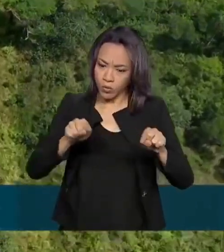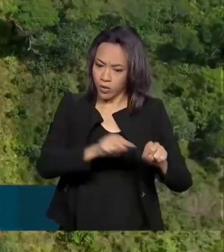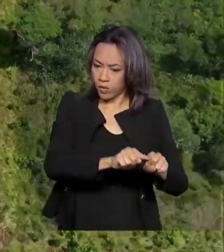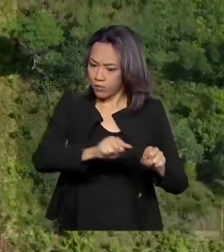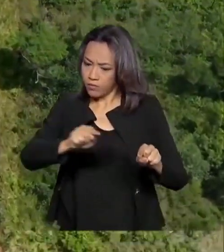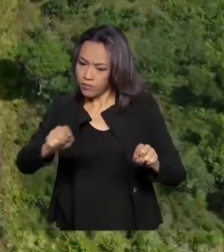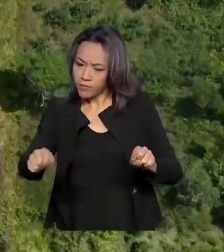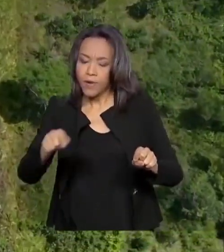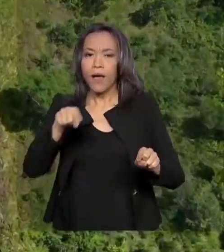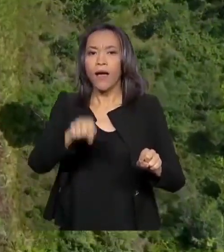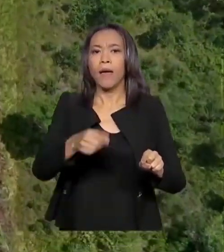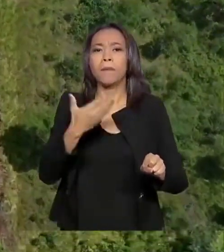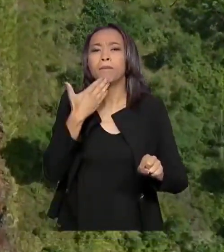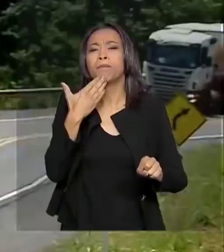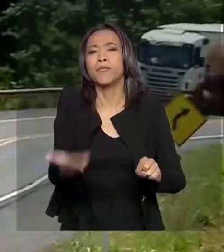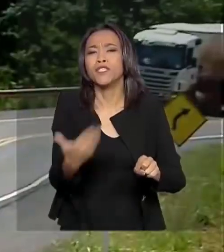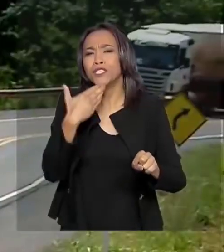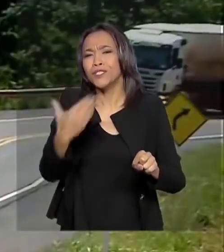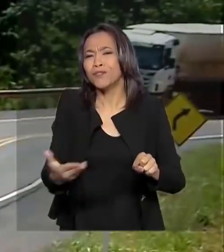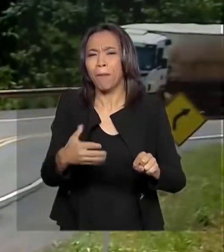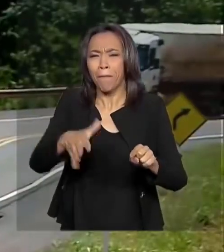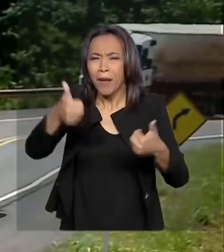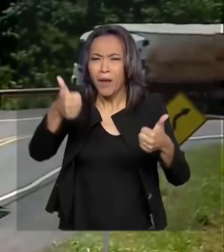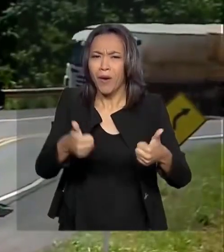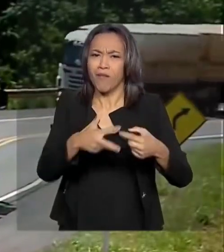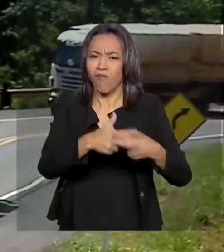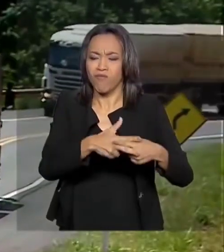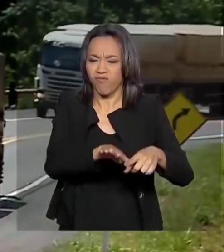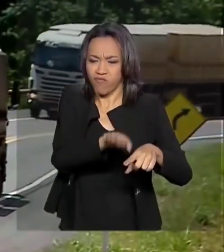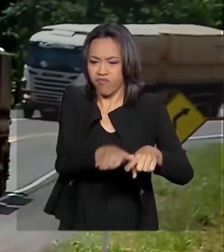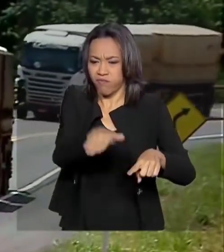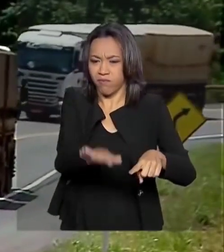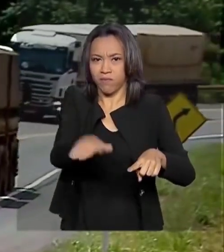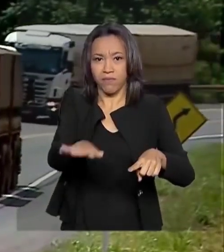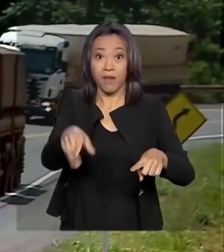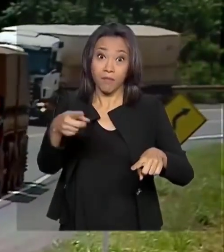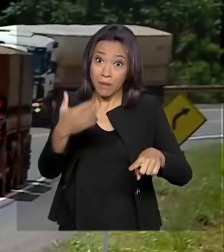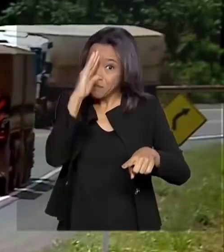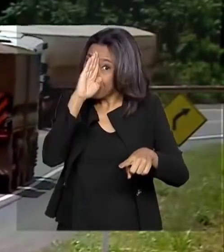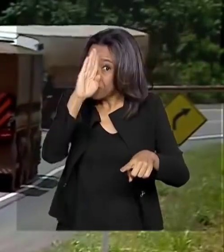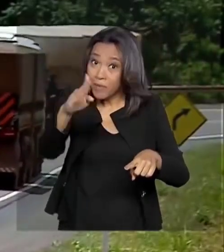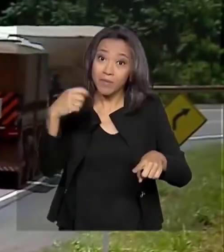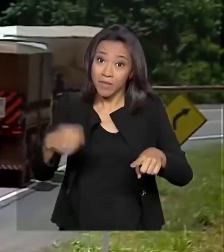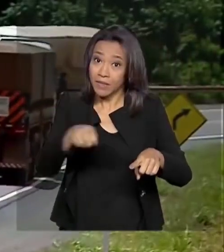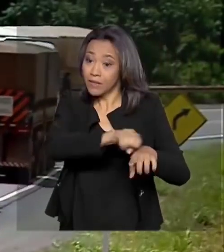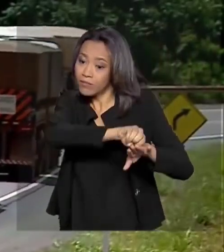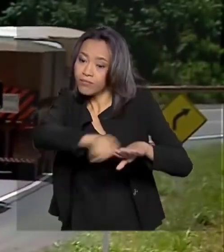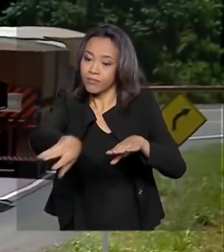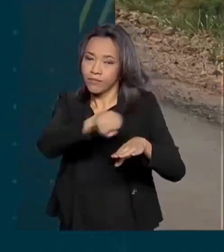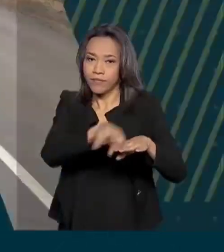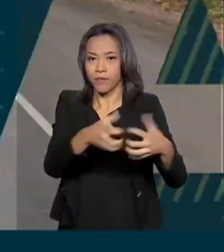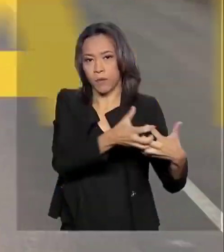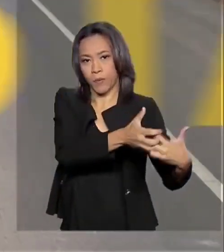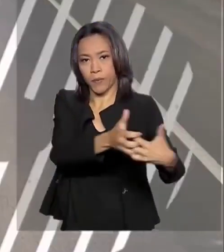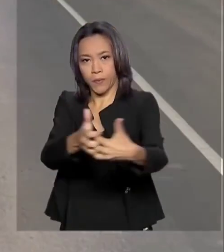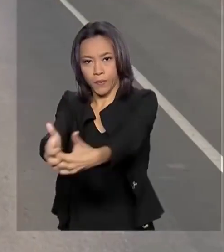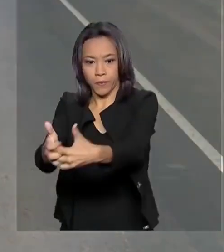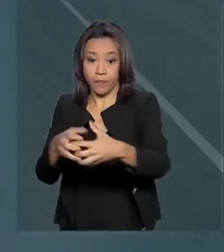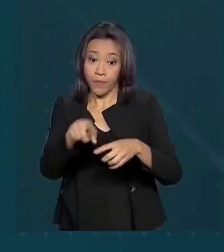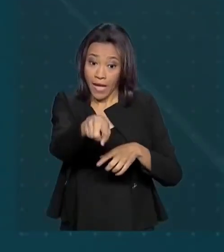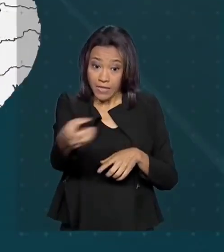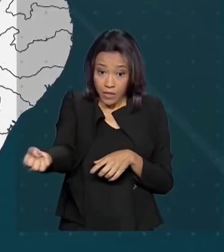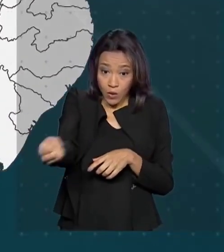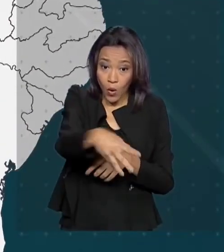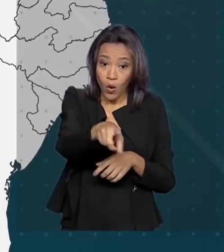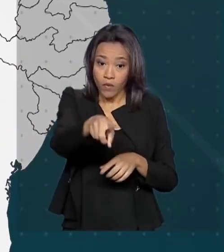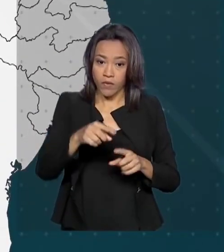concentra os pedidos de melhorias, principalmente devido ao escoamento da produção de grãos. A pista nova